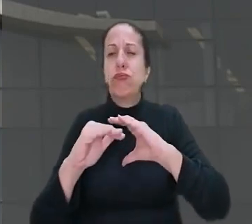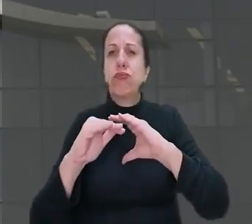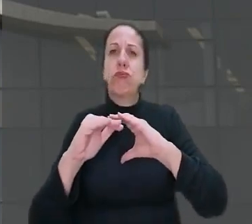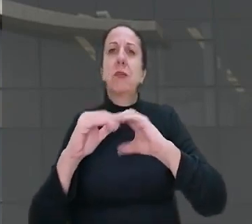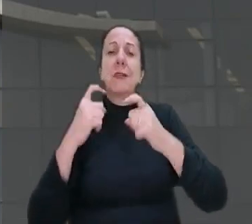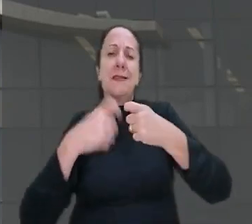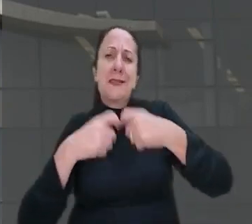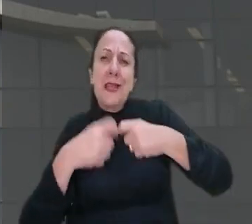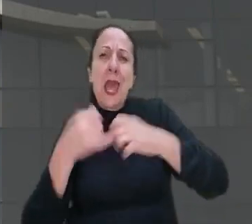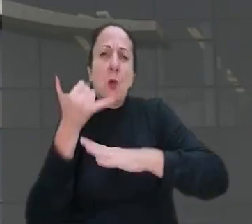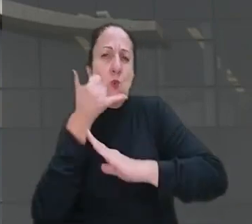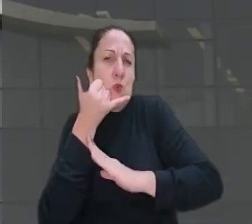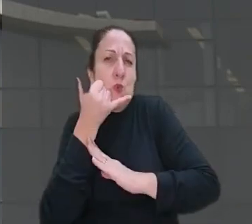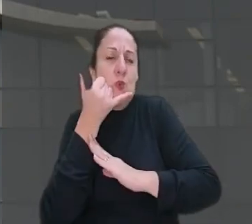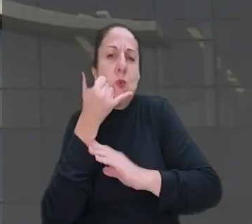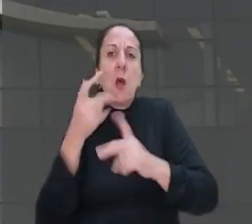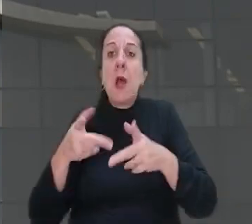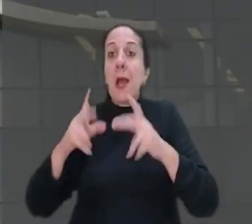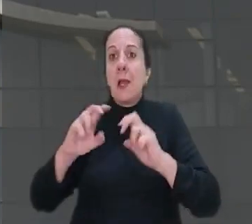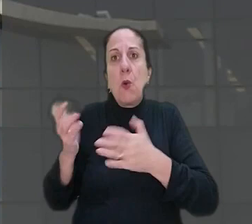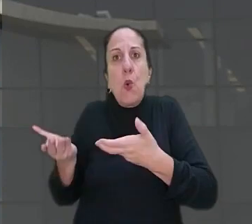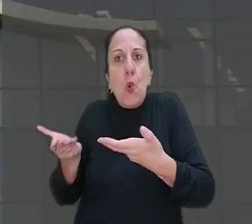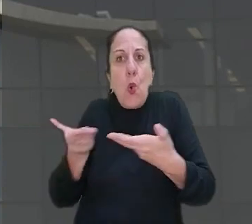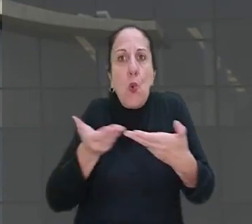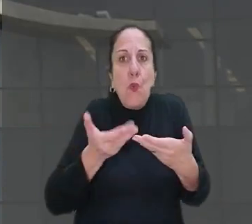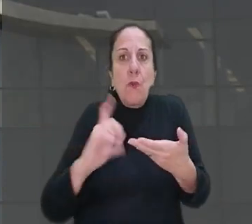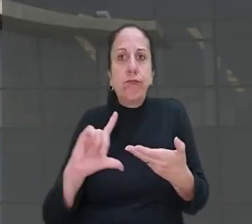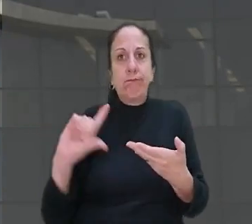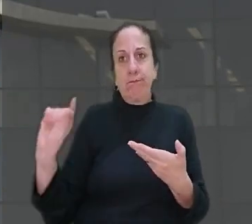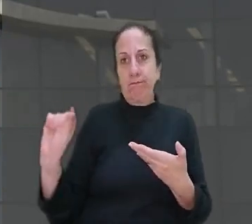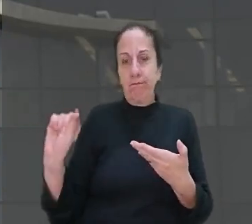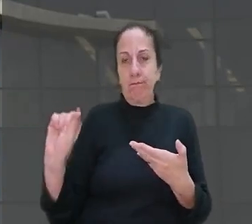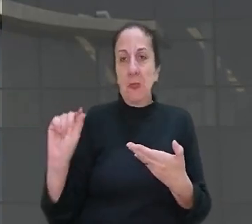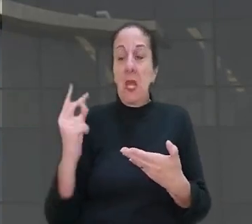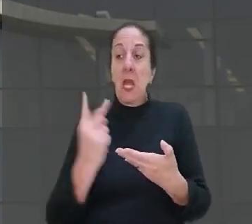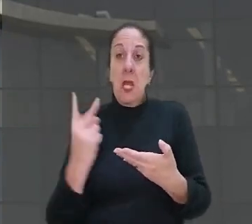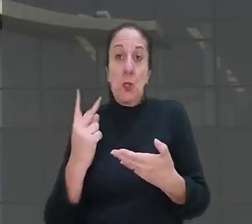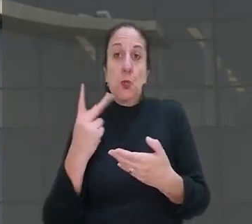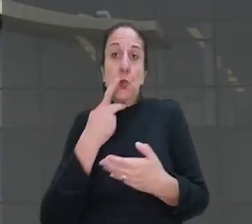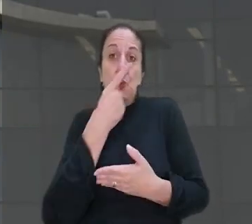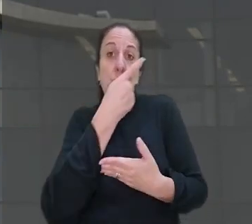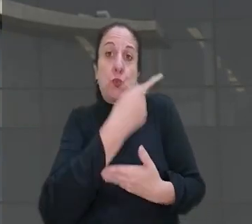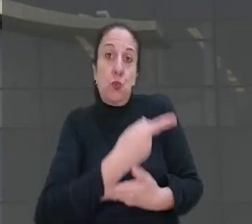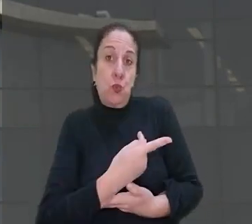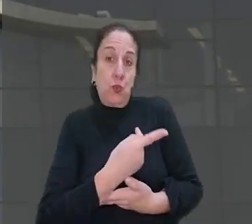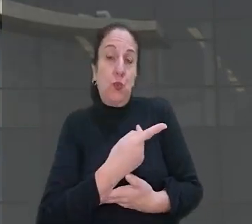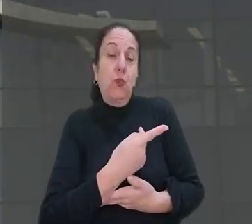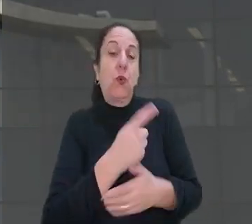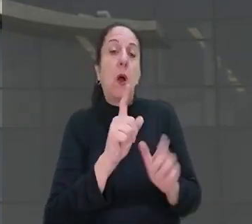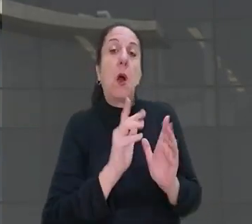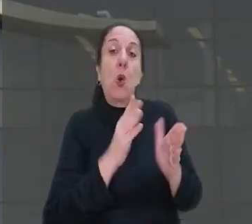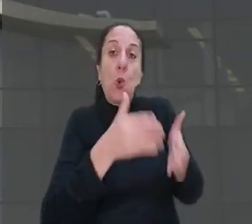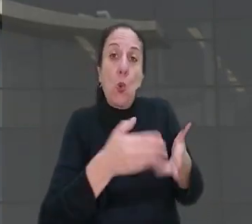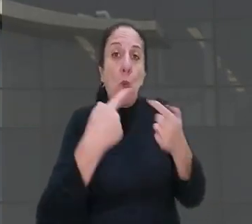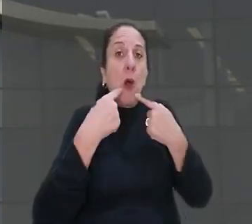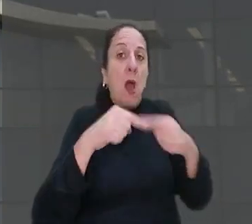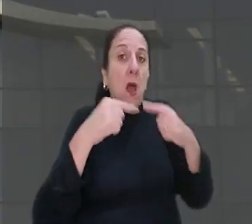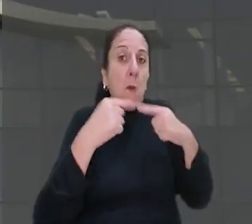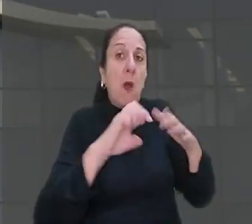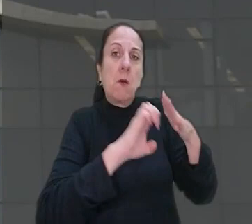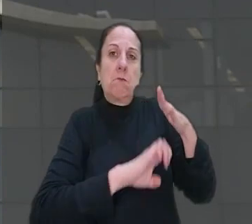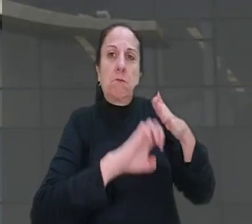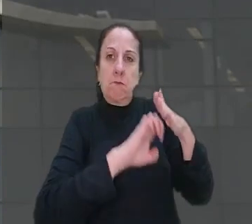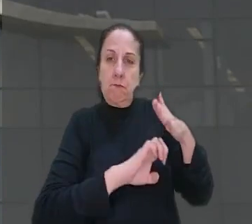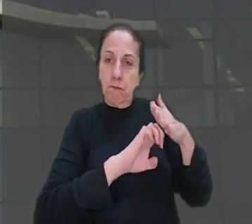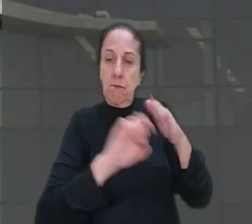obscenas pelo celular. Uma delas teria recebido um convite para sair. Ambas comunicaram os fatos ao setor de reclamação